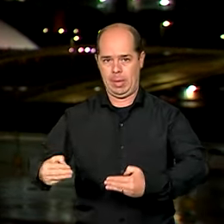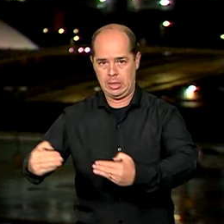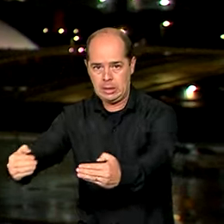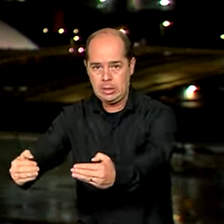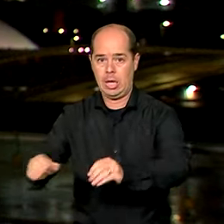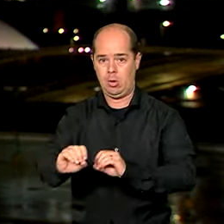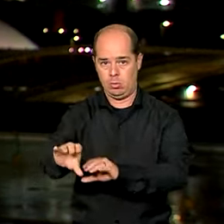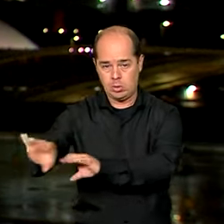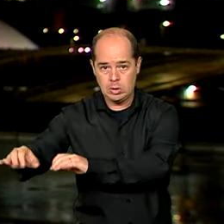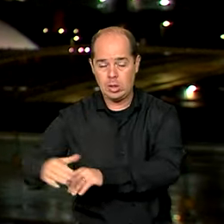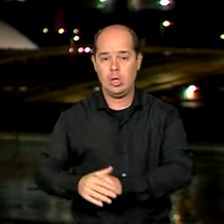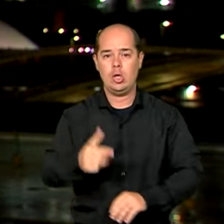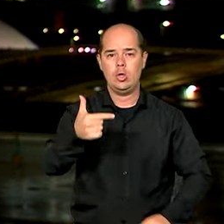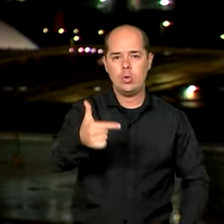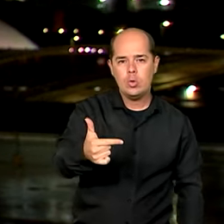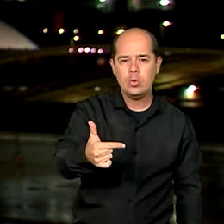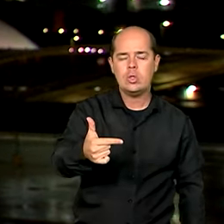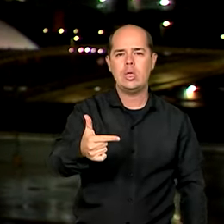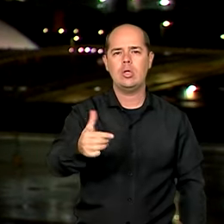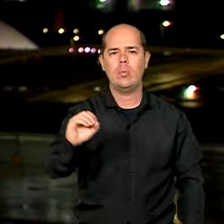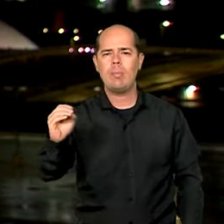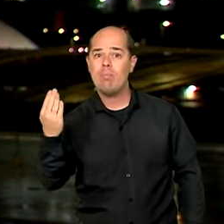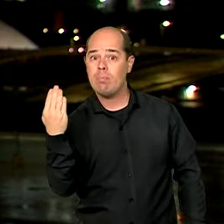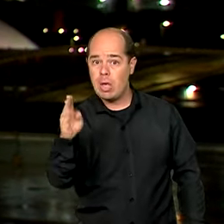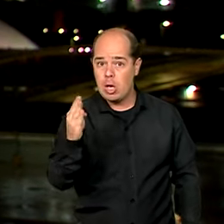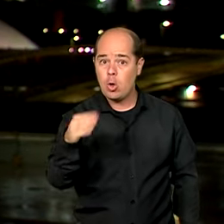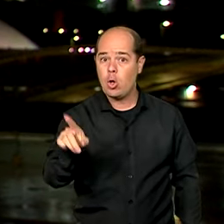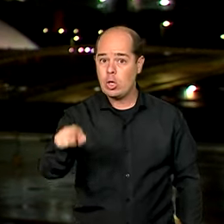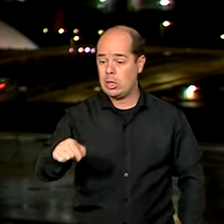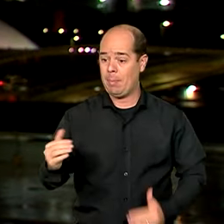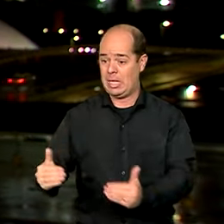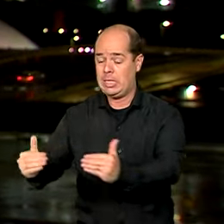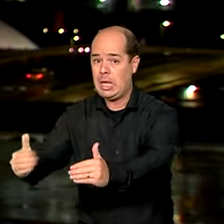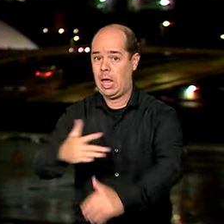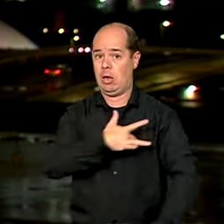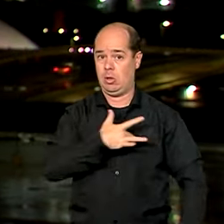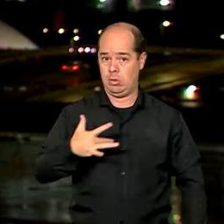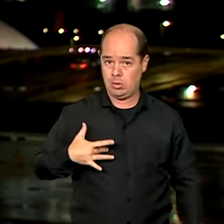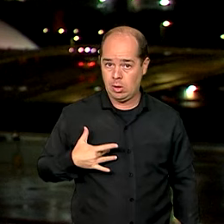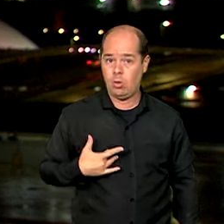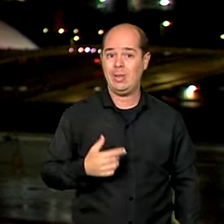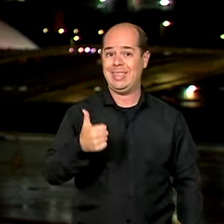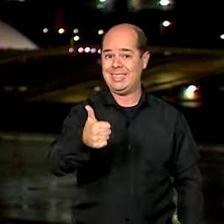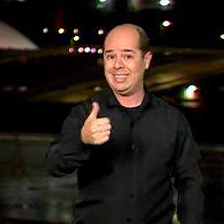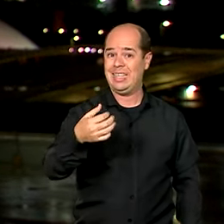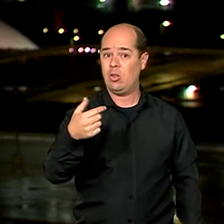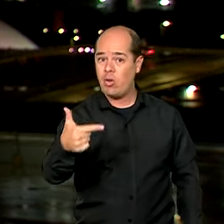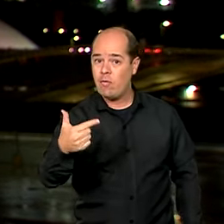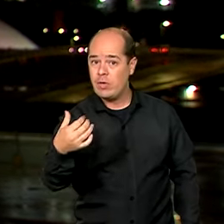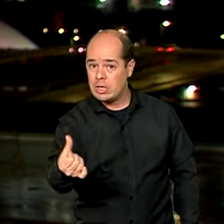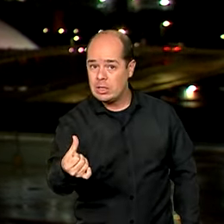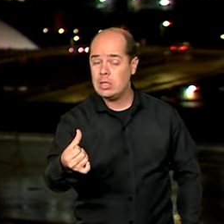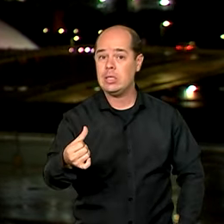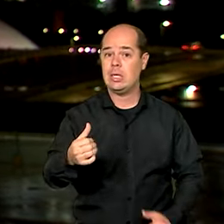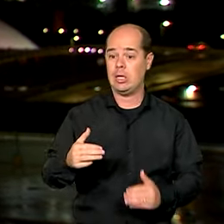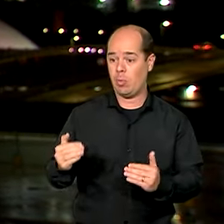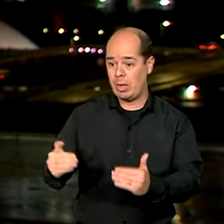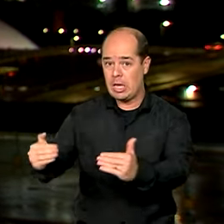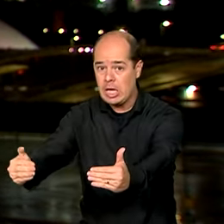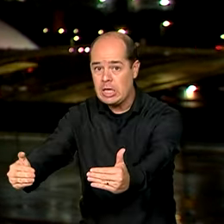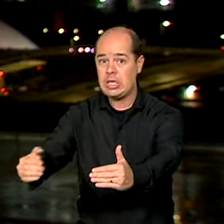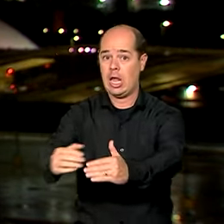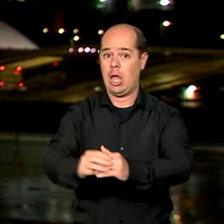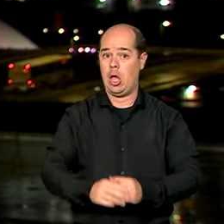231 bilhões para o Ministério da Saúde, R$ 126 bilhões para o Ministério da Defesa,